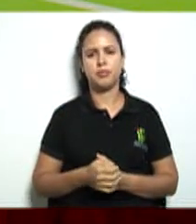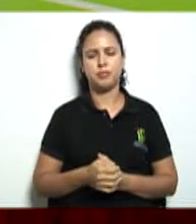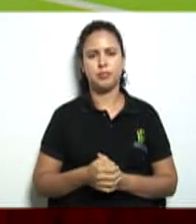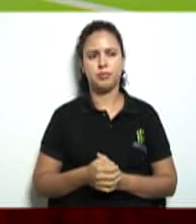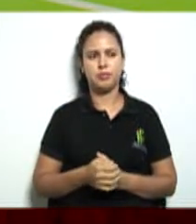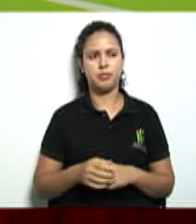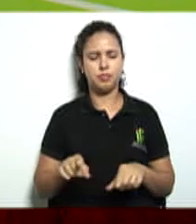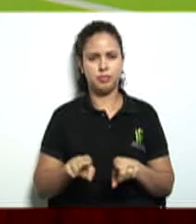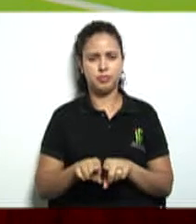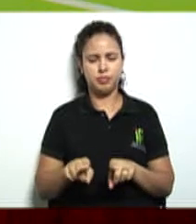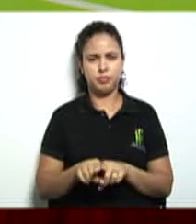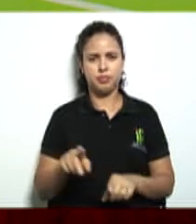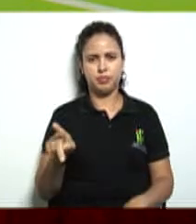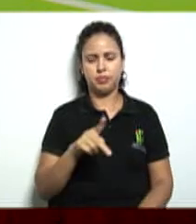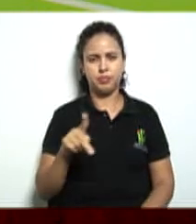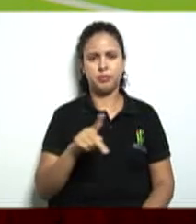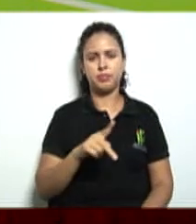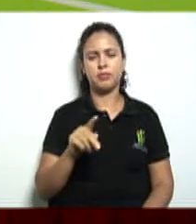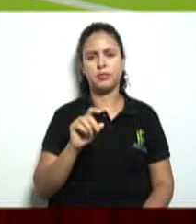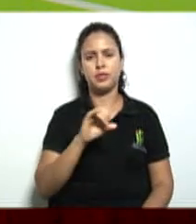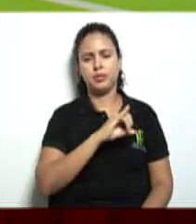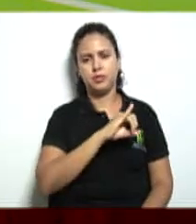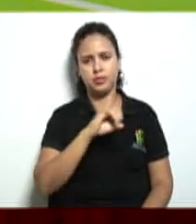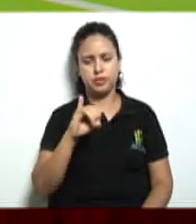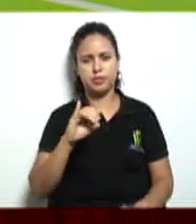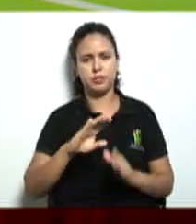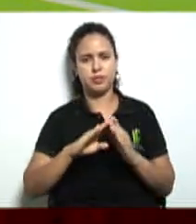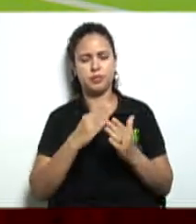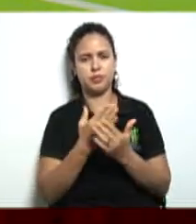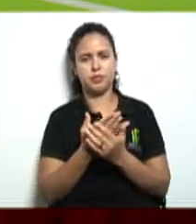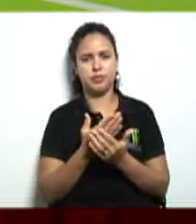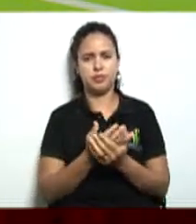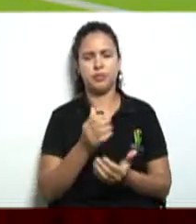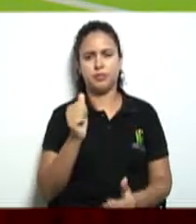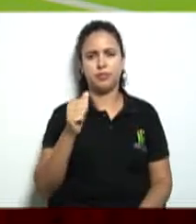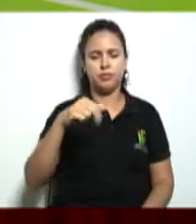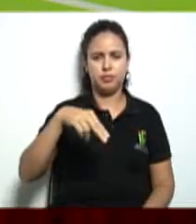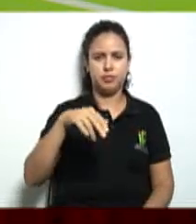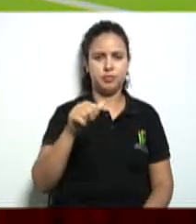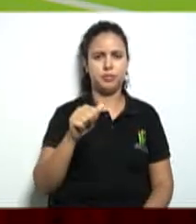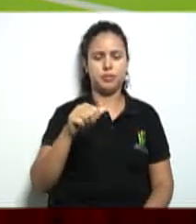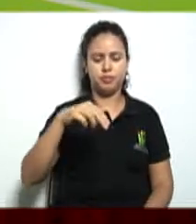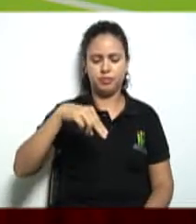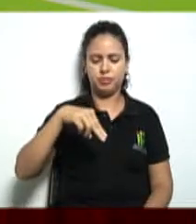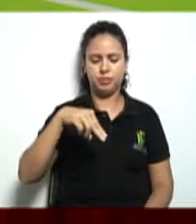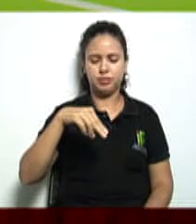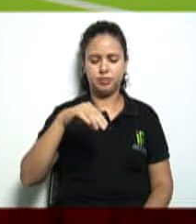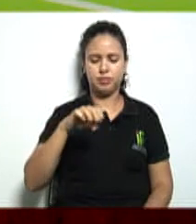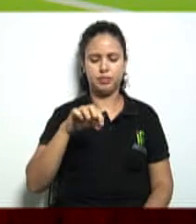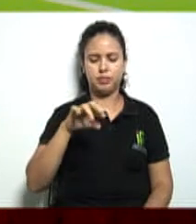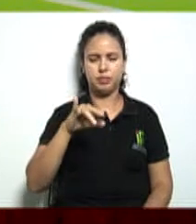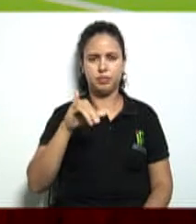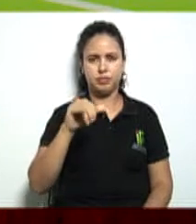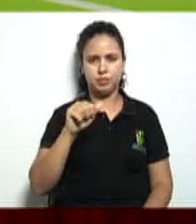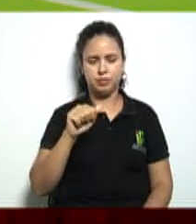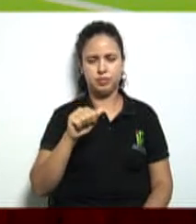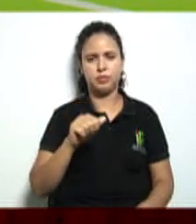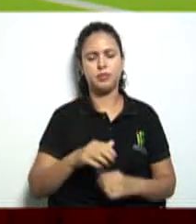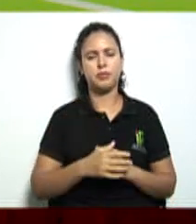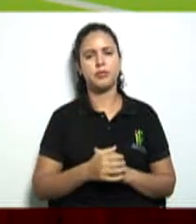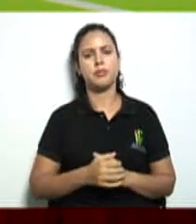professora manda um oi para as alunas da escola Ana Nery oi alunos da escola Ana Nery olha só